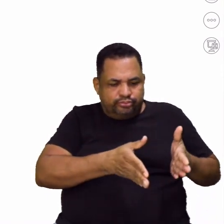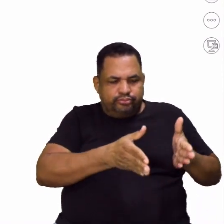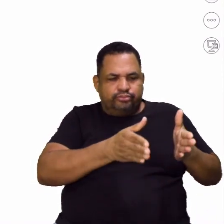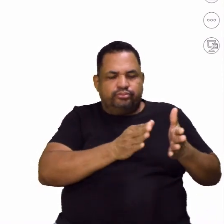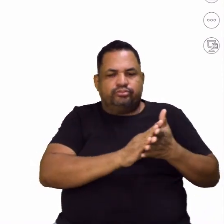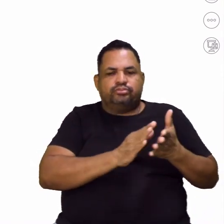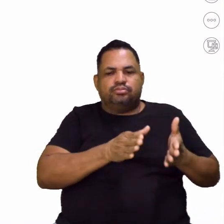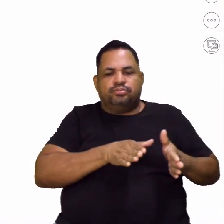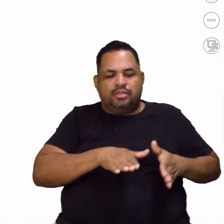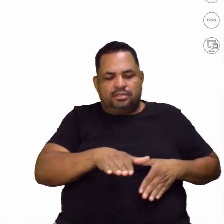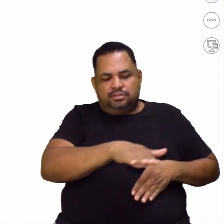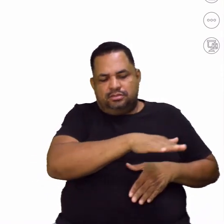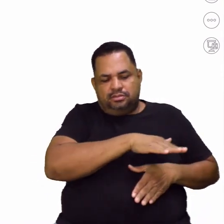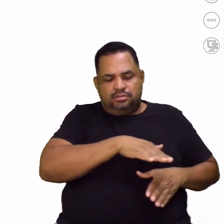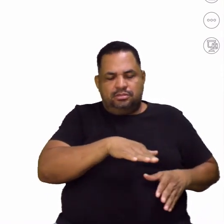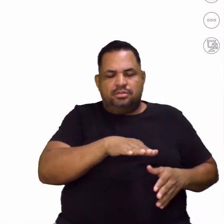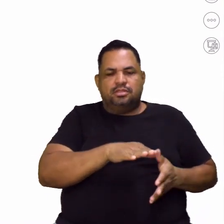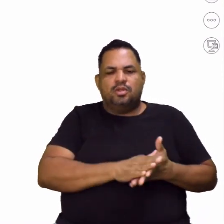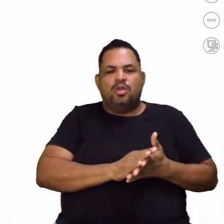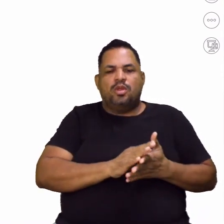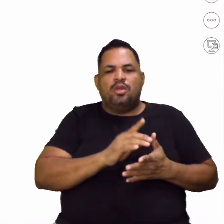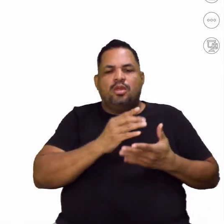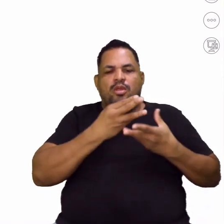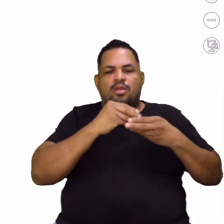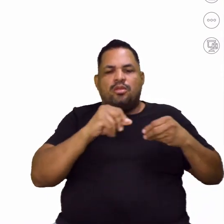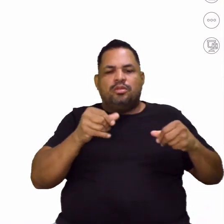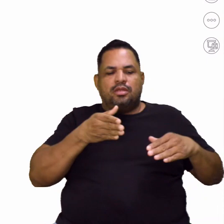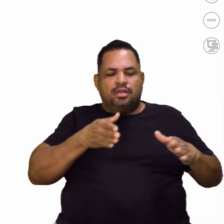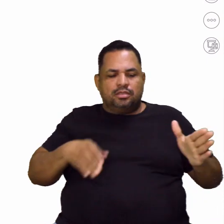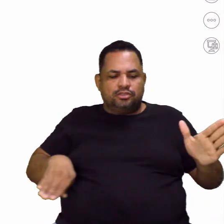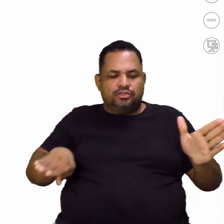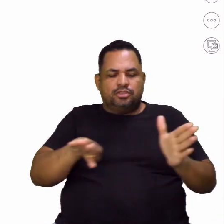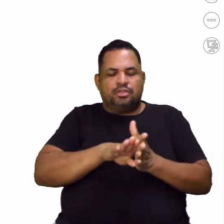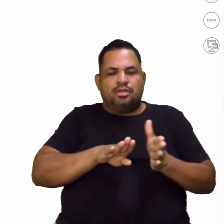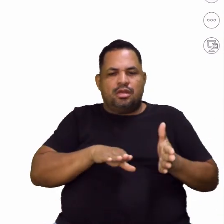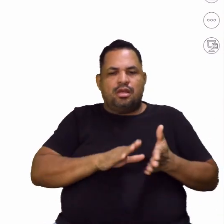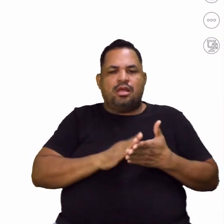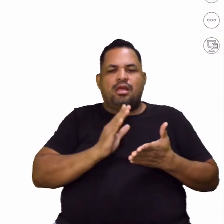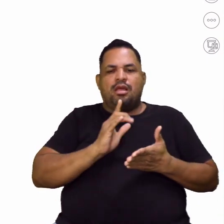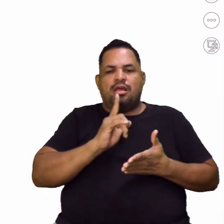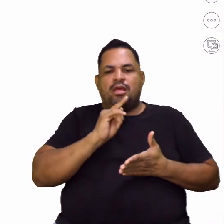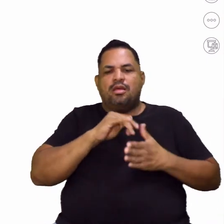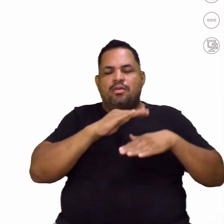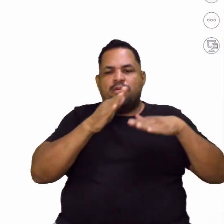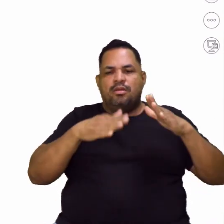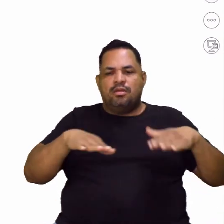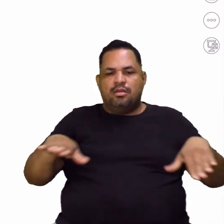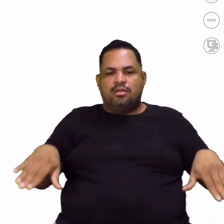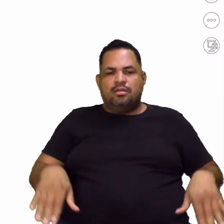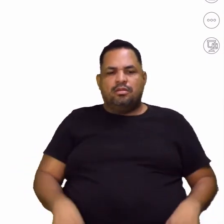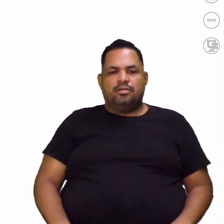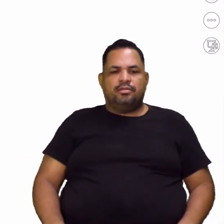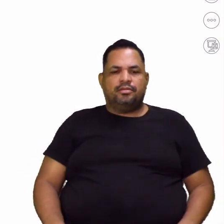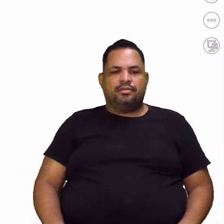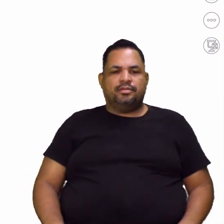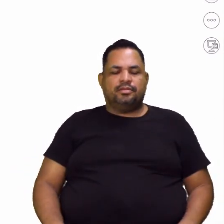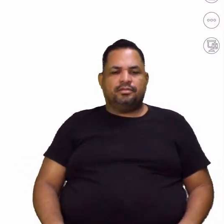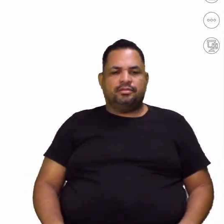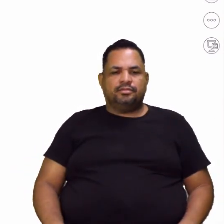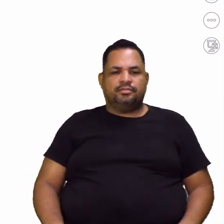que avança o mar. O que você vai observar? O braço,